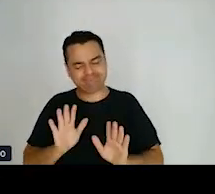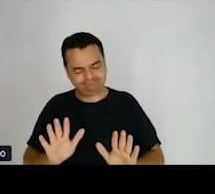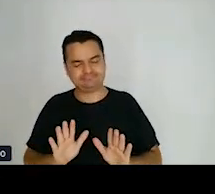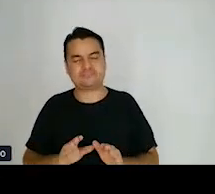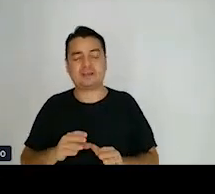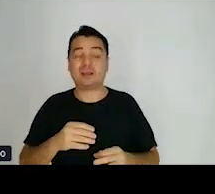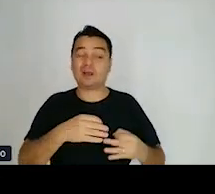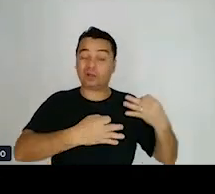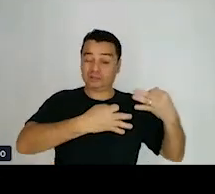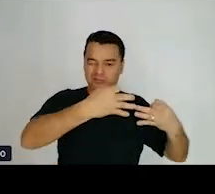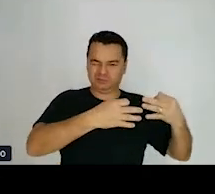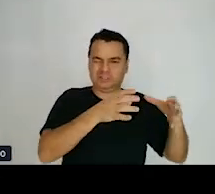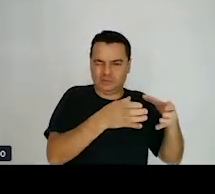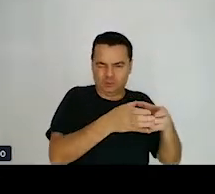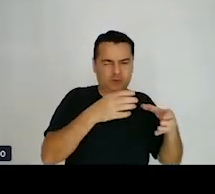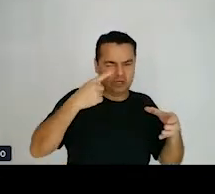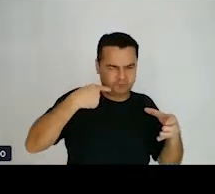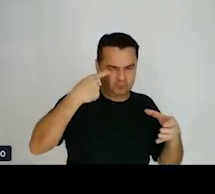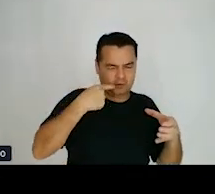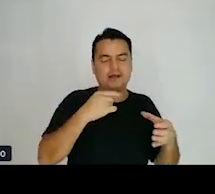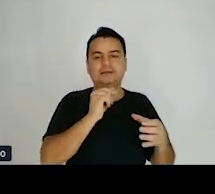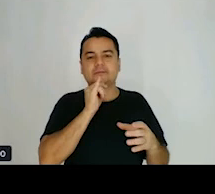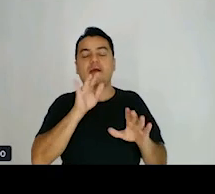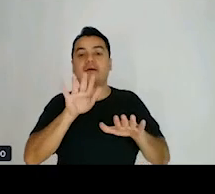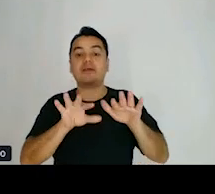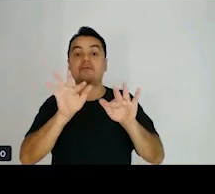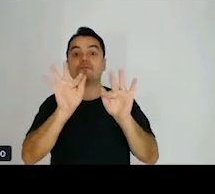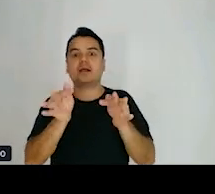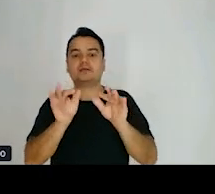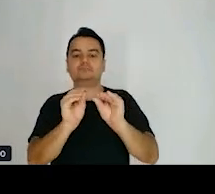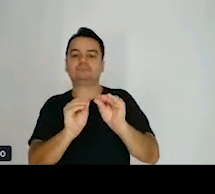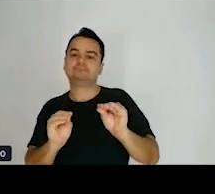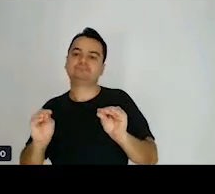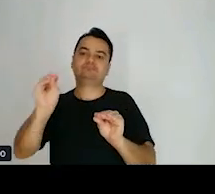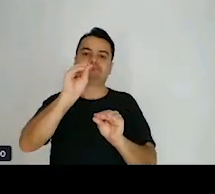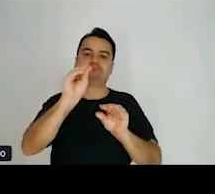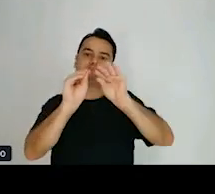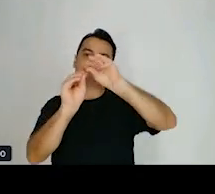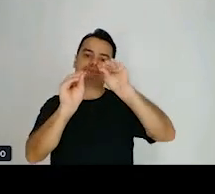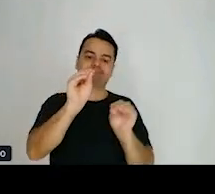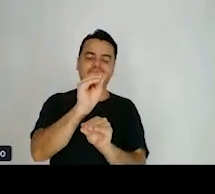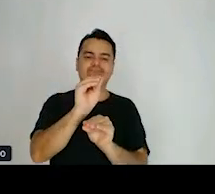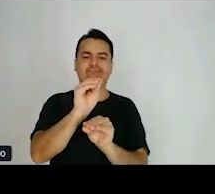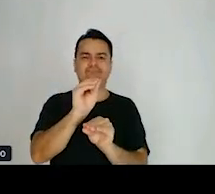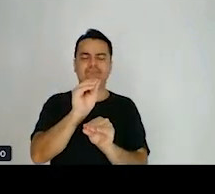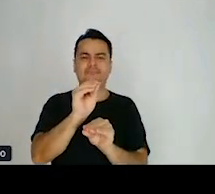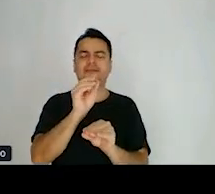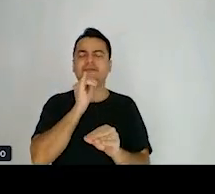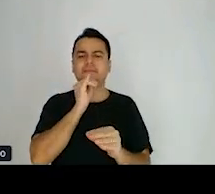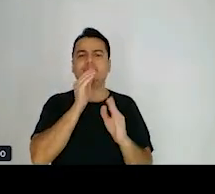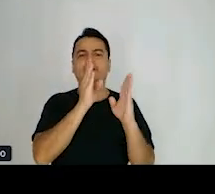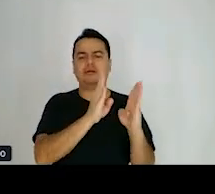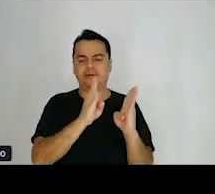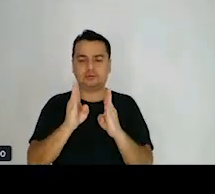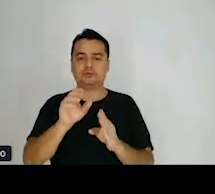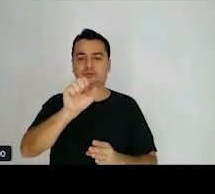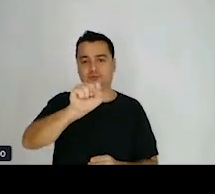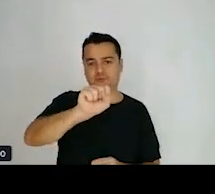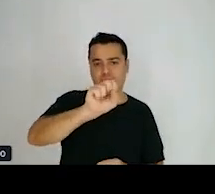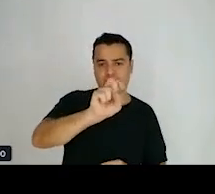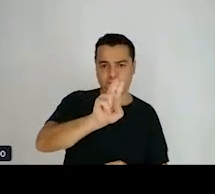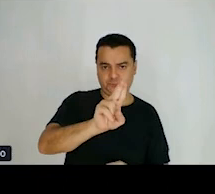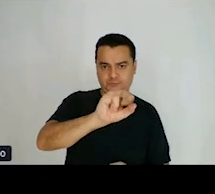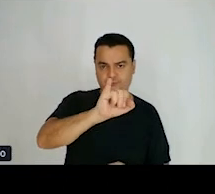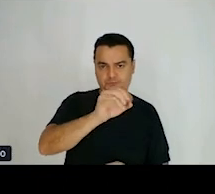jurídico, de inverter a ordem das frases. A ordem natural de uma frase é sujeito, verbo